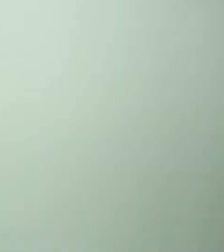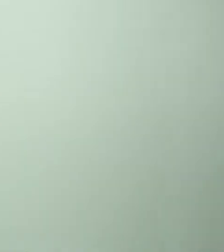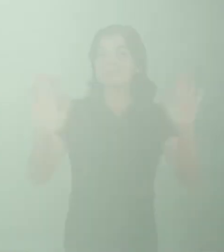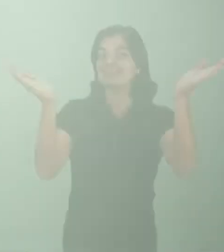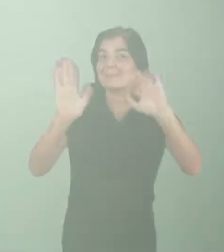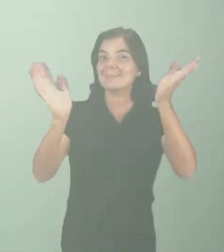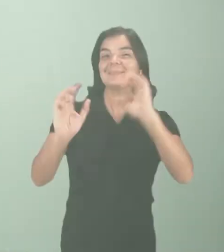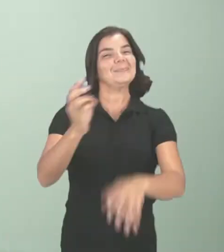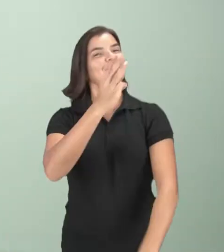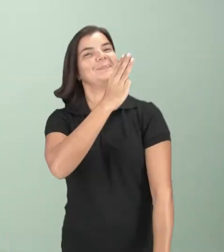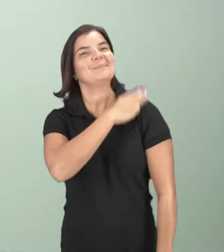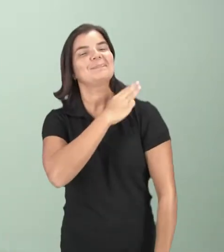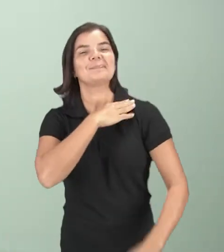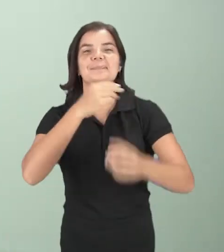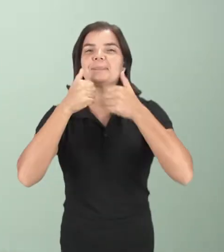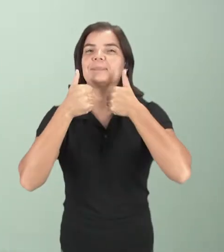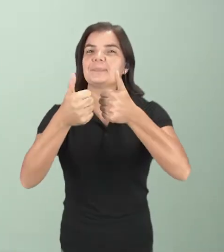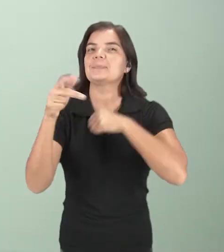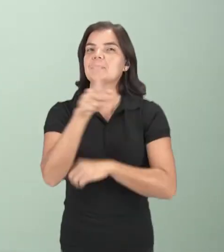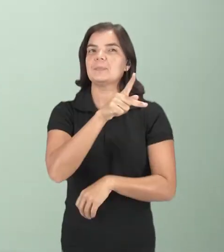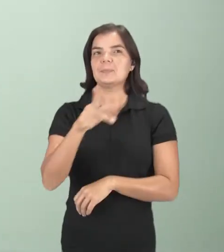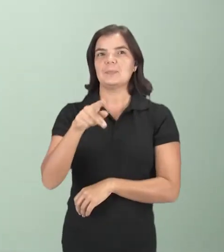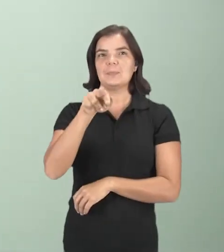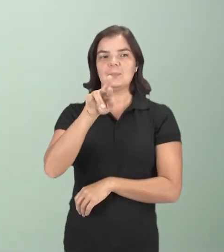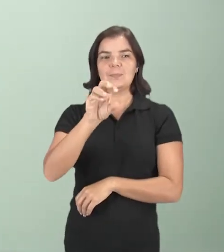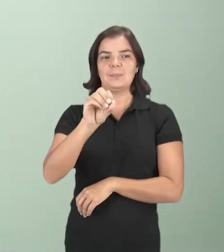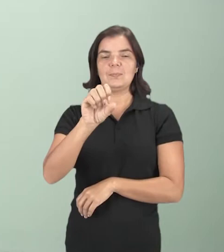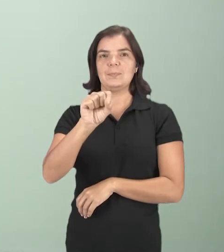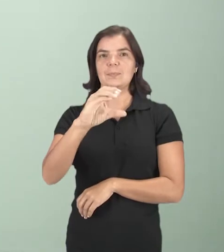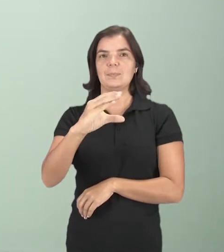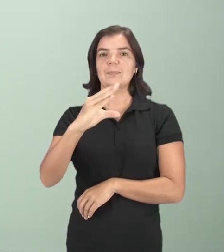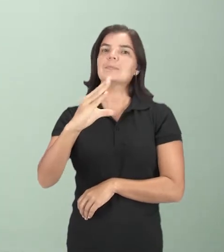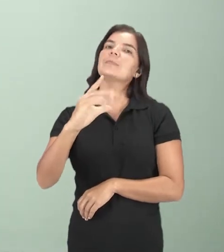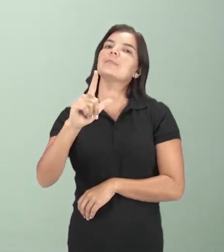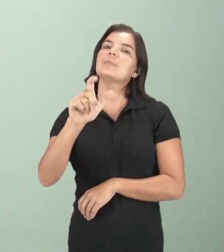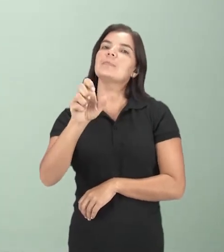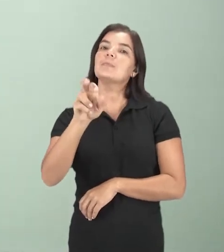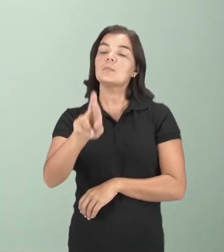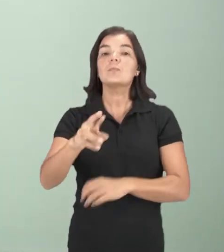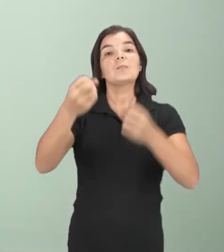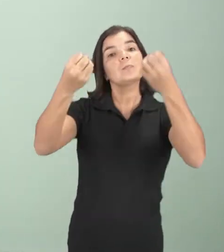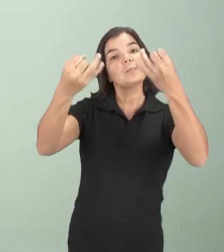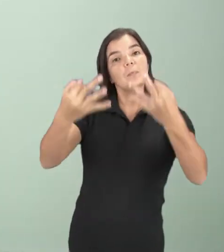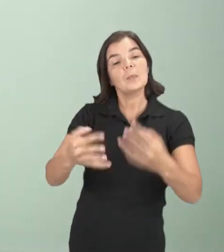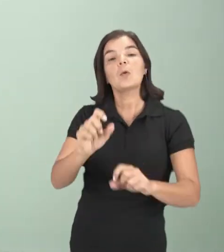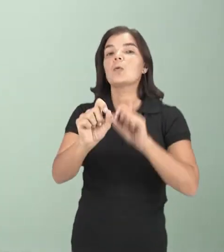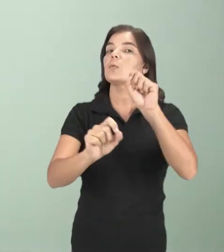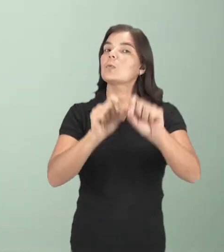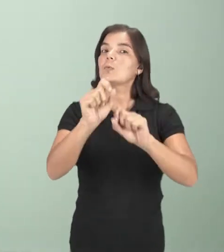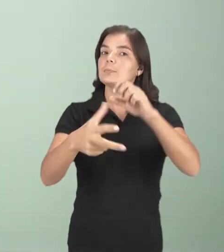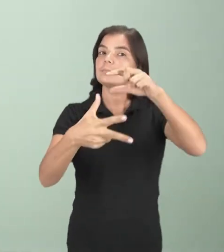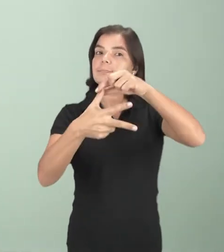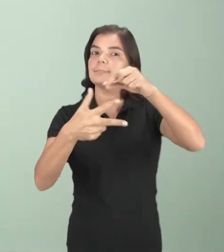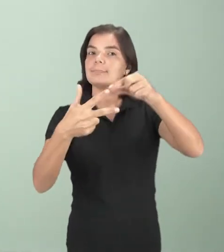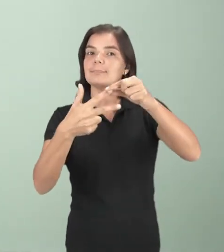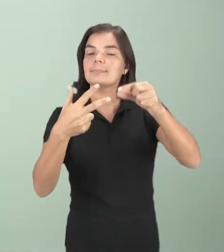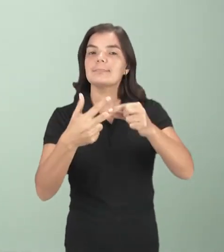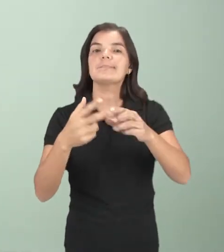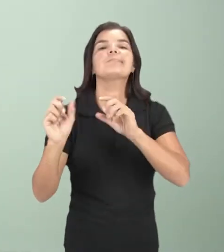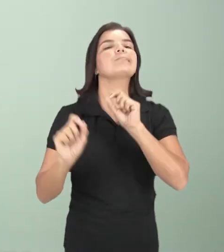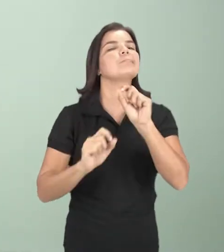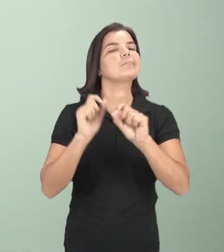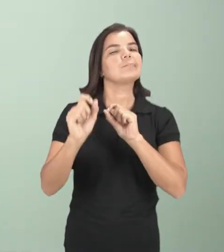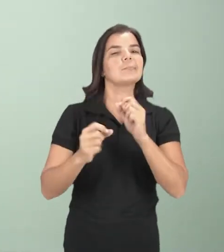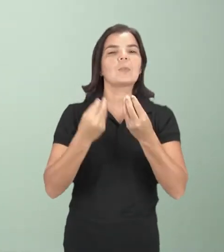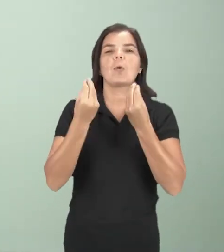Fala galera da terceira série, tudo bem? Eu sou professora Rose Clare e hoje nós vamos falar mais um pouco sobre Enem. E hoje eu trouxe para